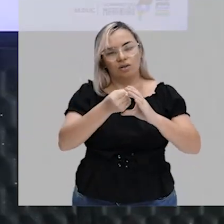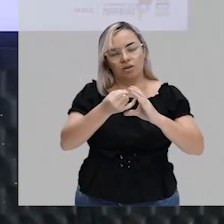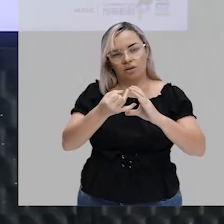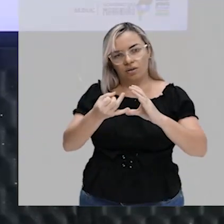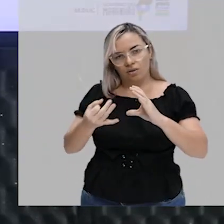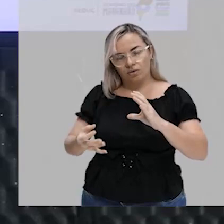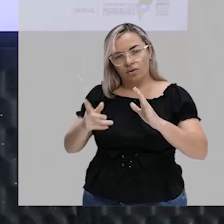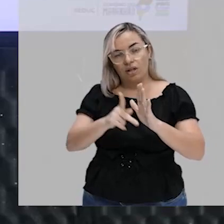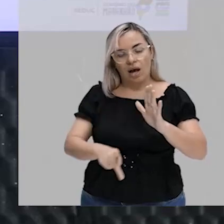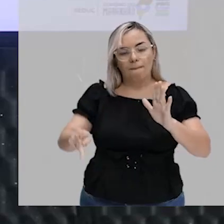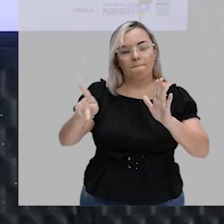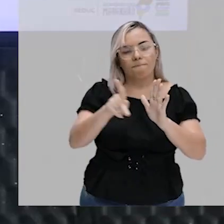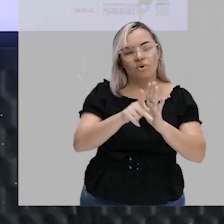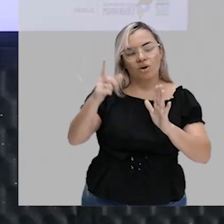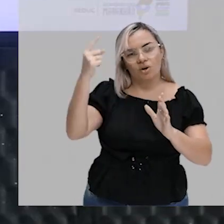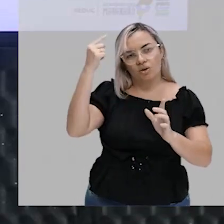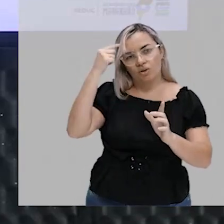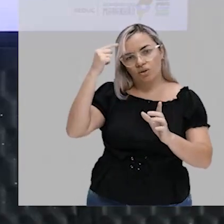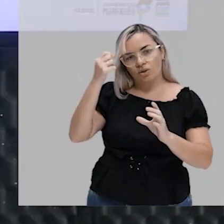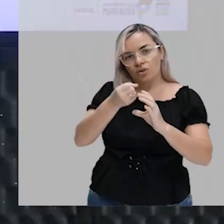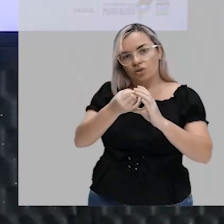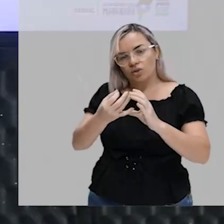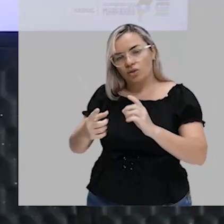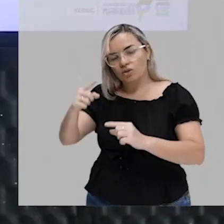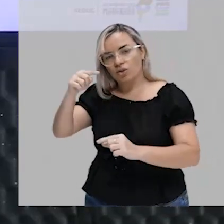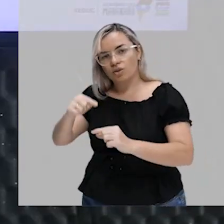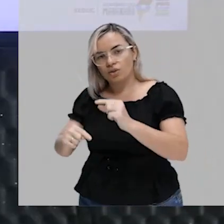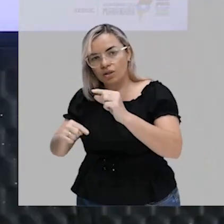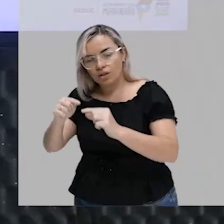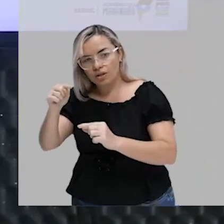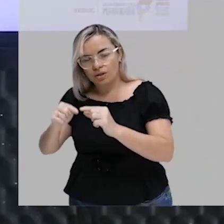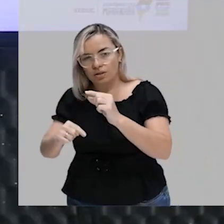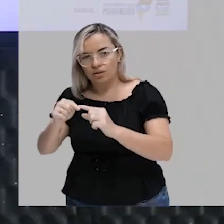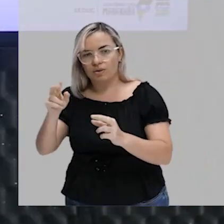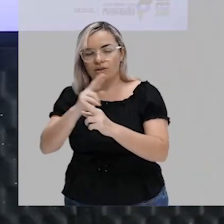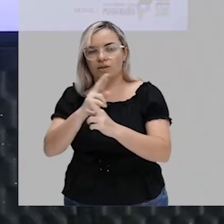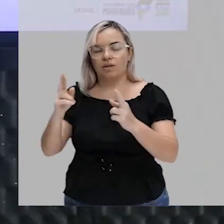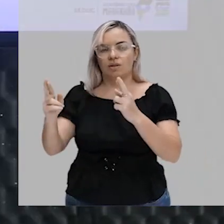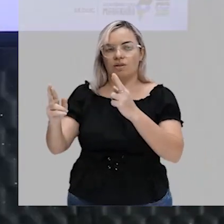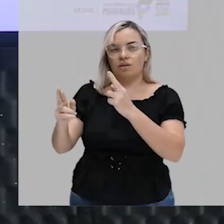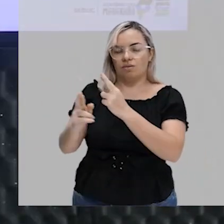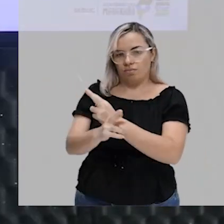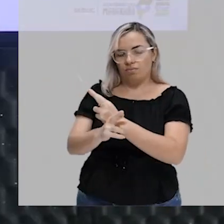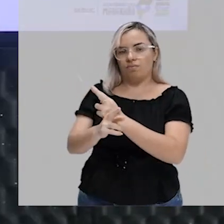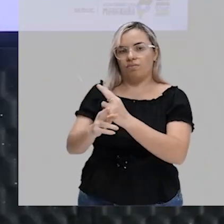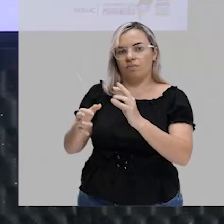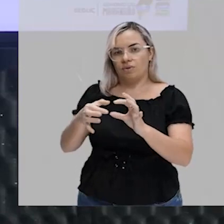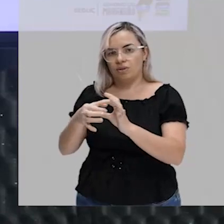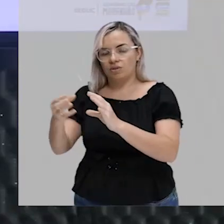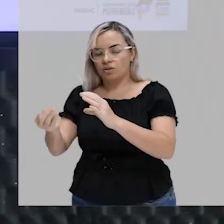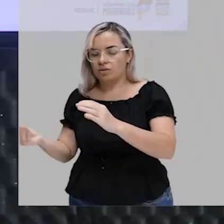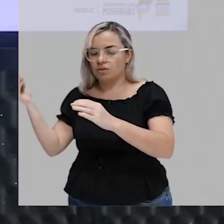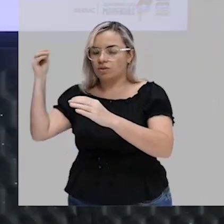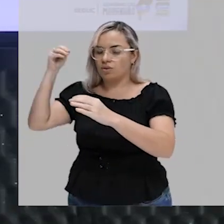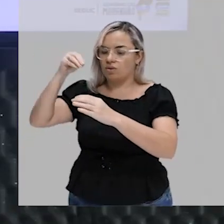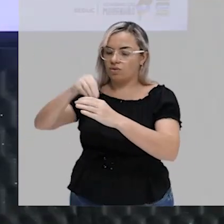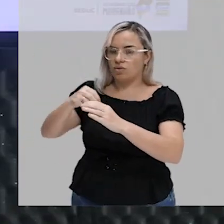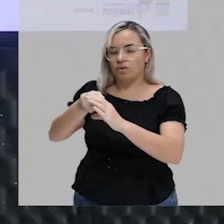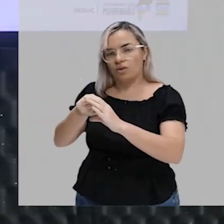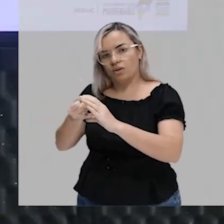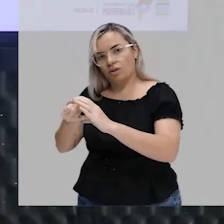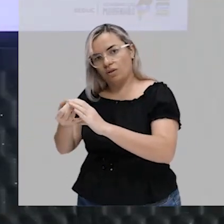A própria ideia de conjunto, a ideia de elemento e a ideia, a relação que existe de pertinência entre